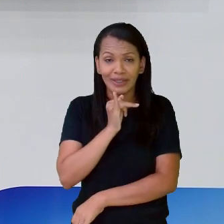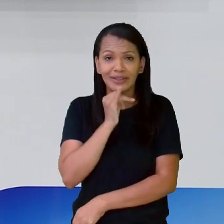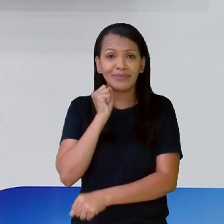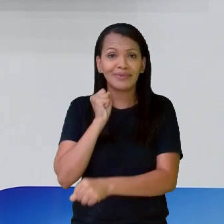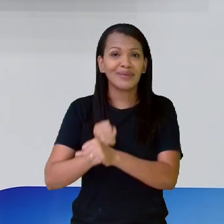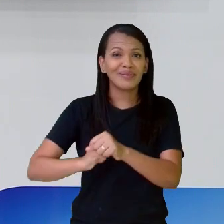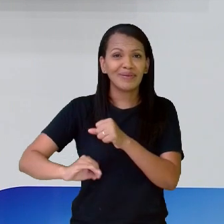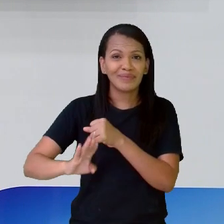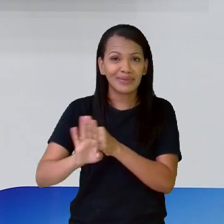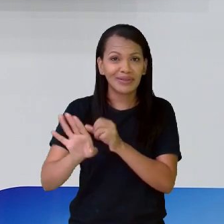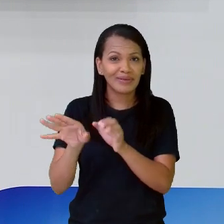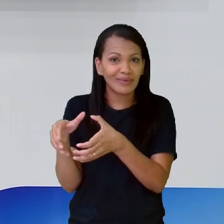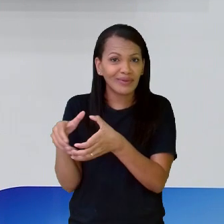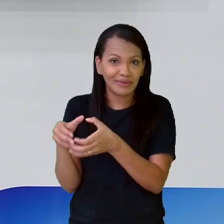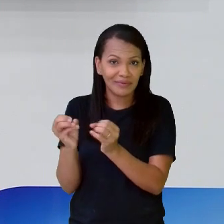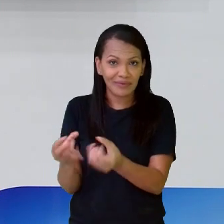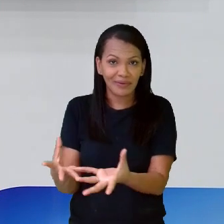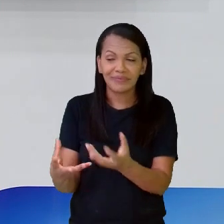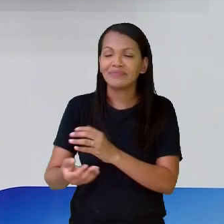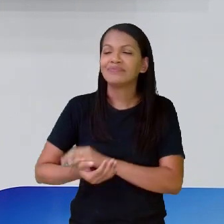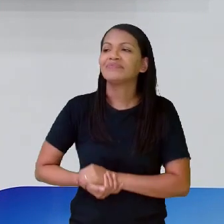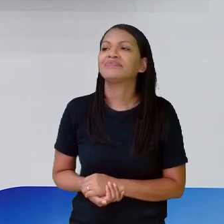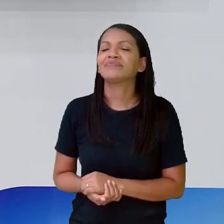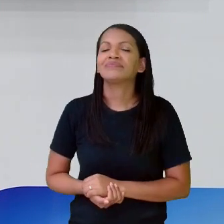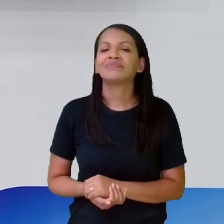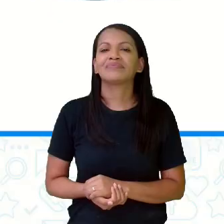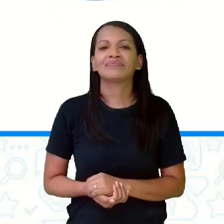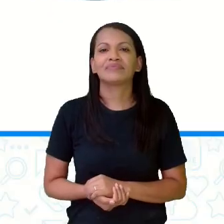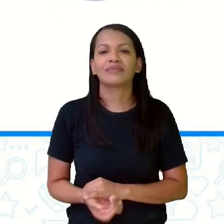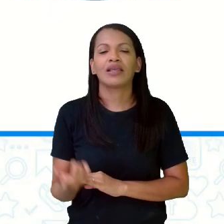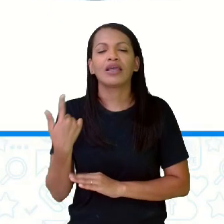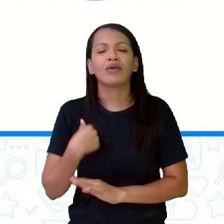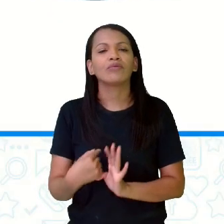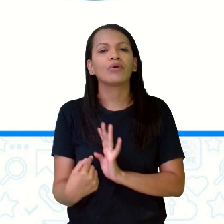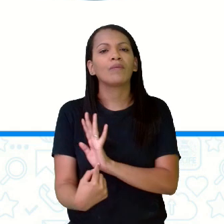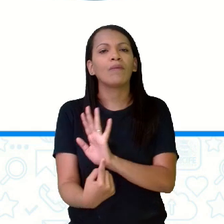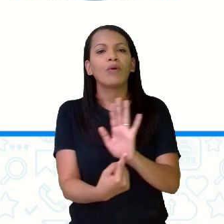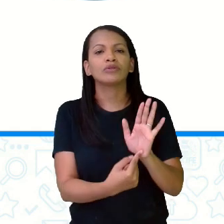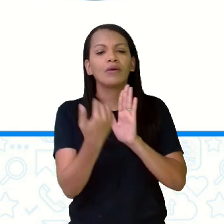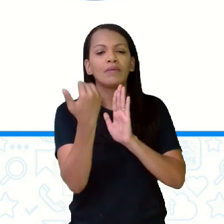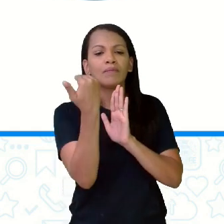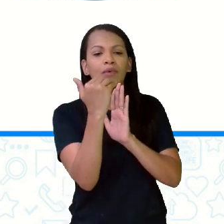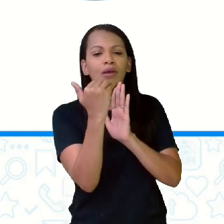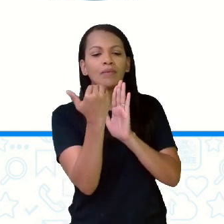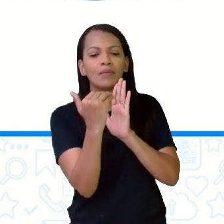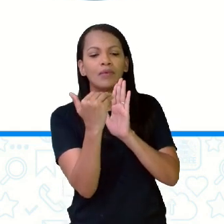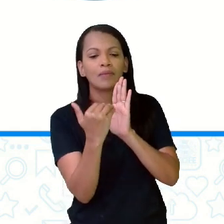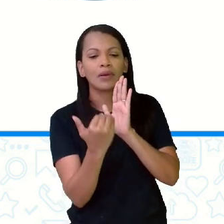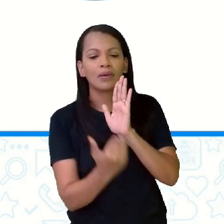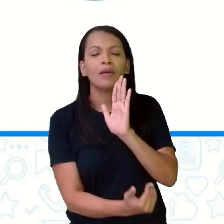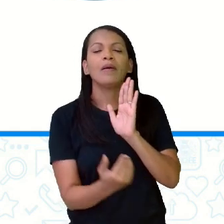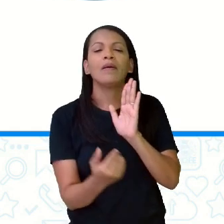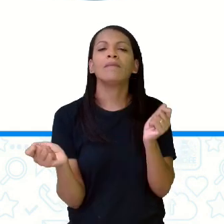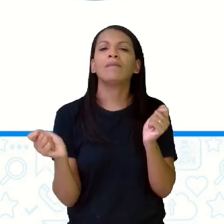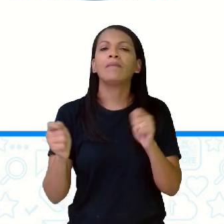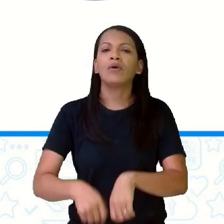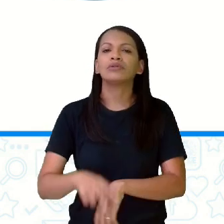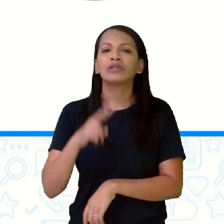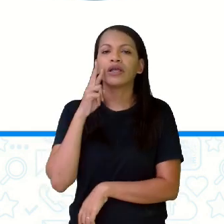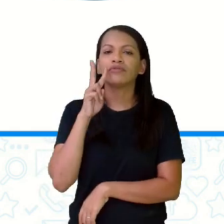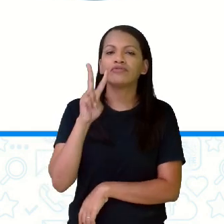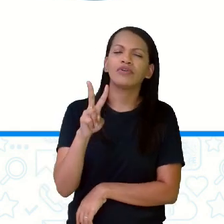substantivos coletivos. Eu separei, como eu falei, eu separei em classes para a gente fazer essa observação